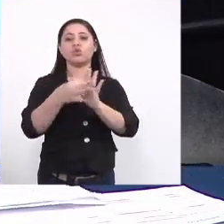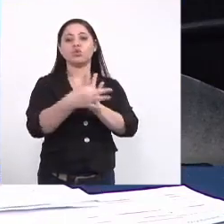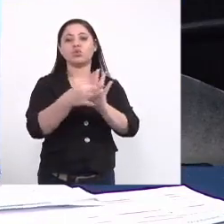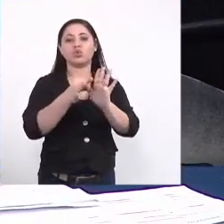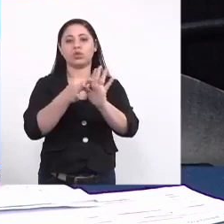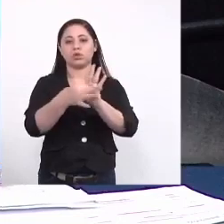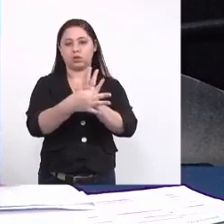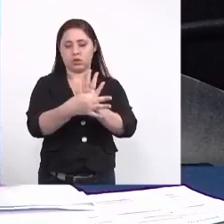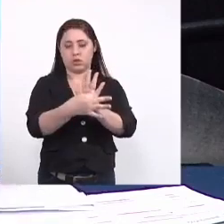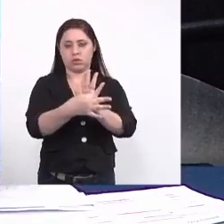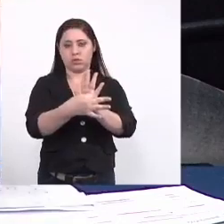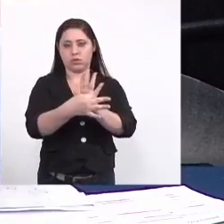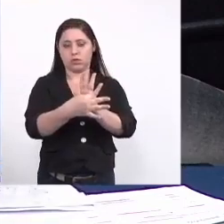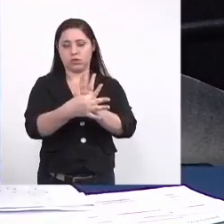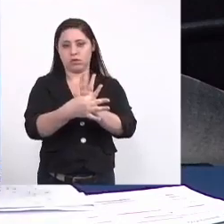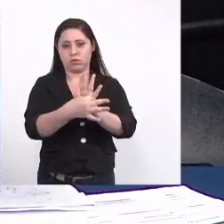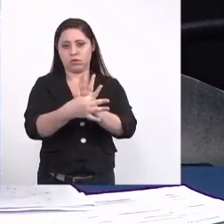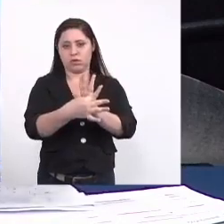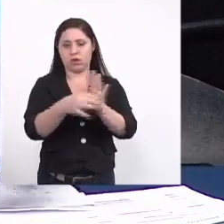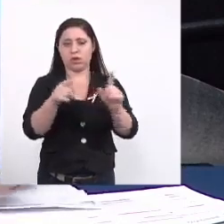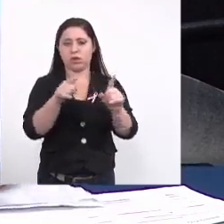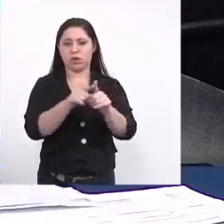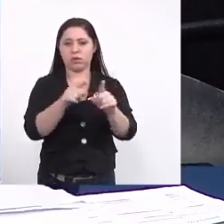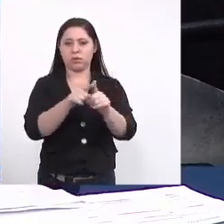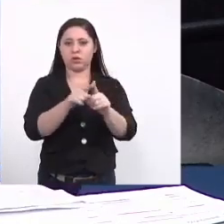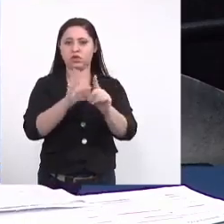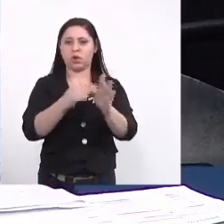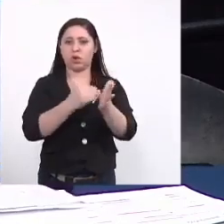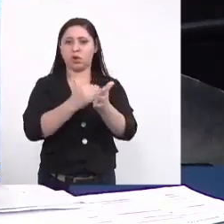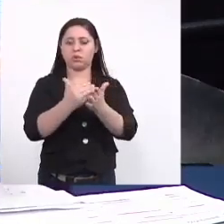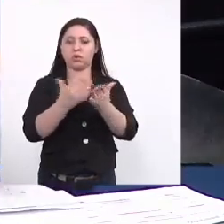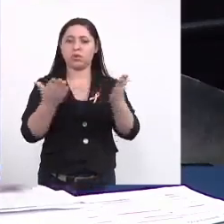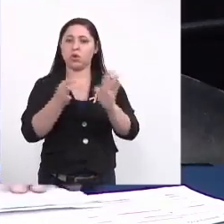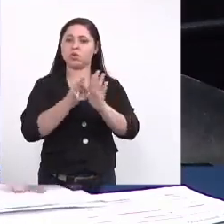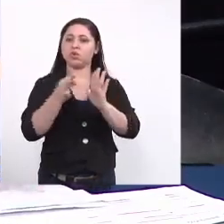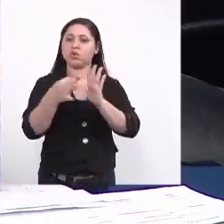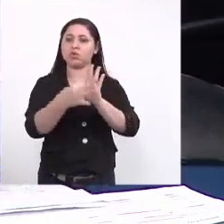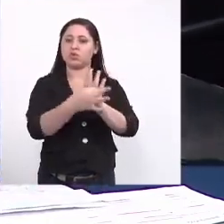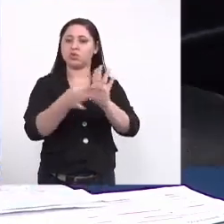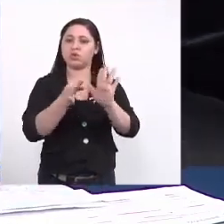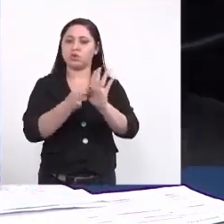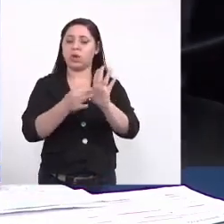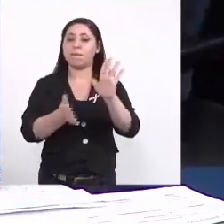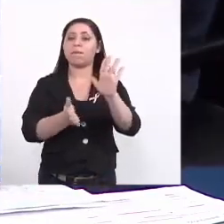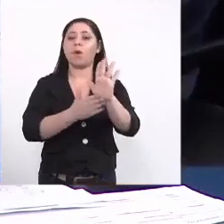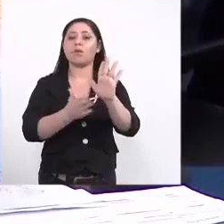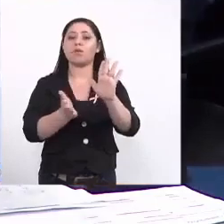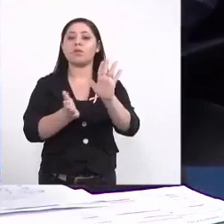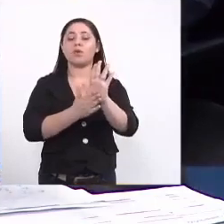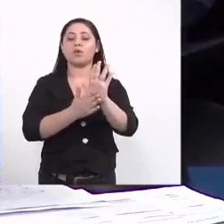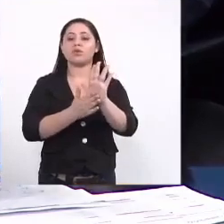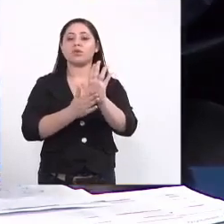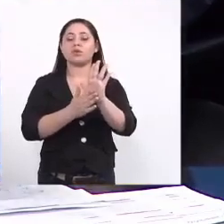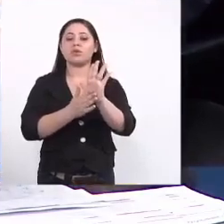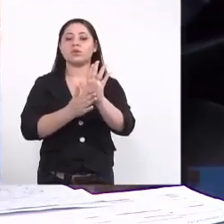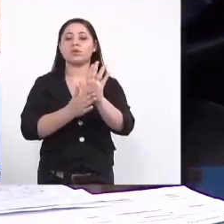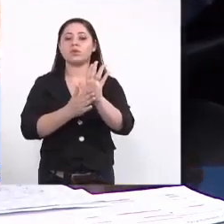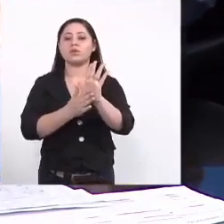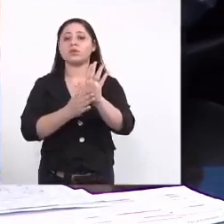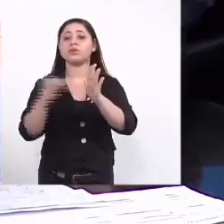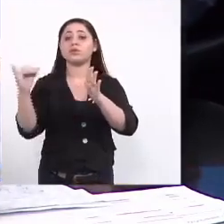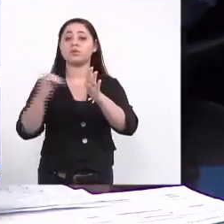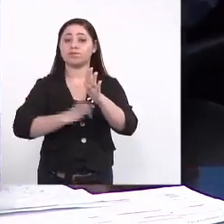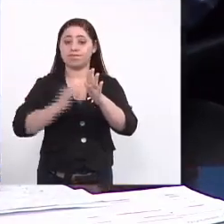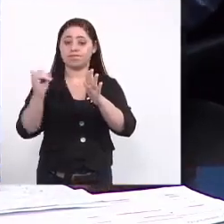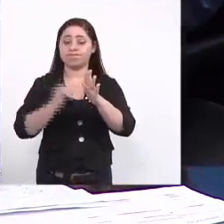sugestões e eu já inicio então fazendo aqui uma proposta para as